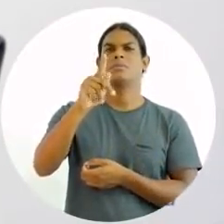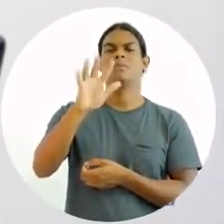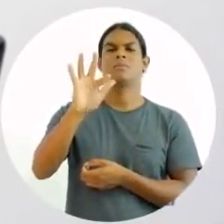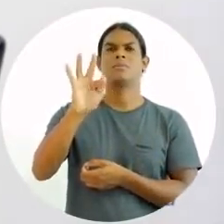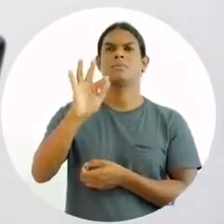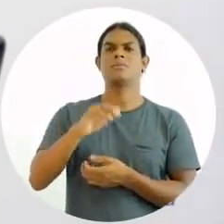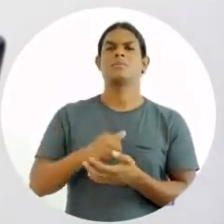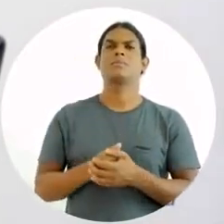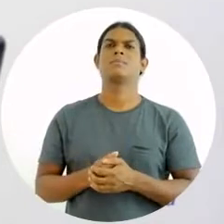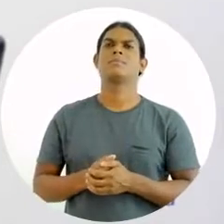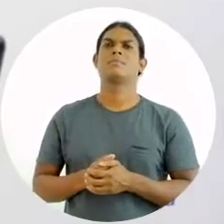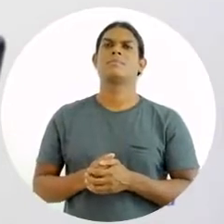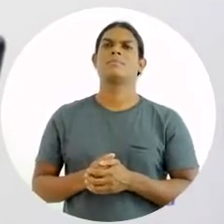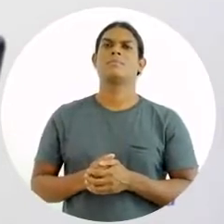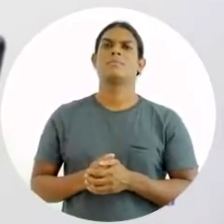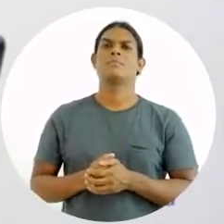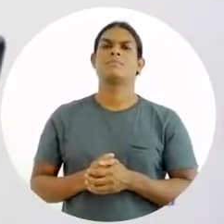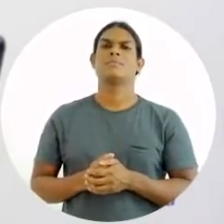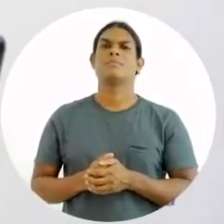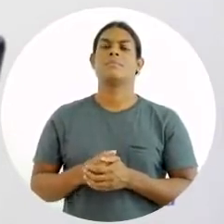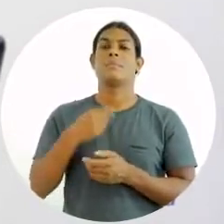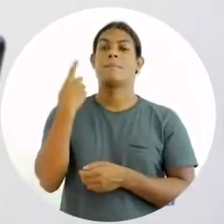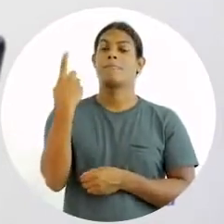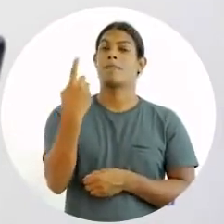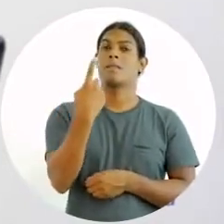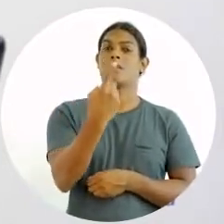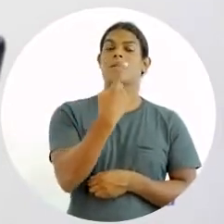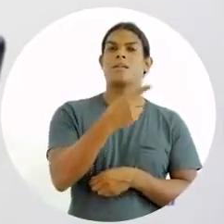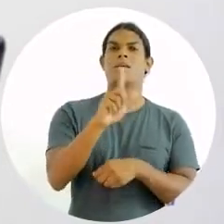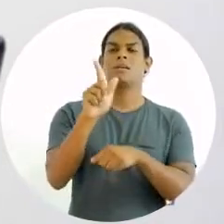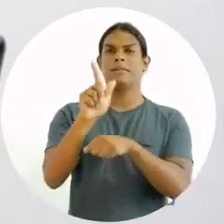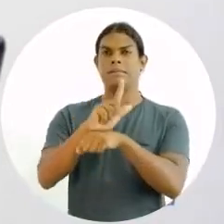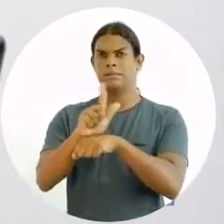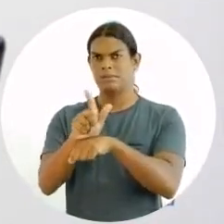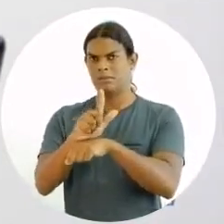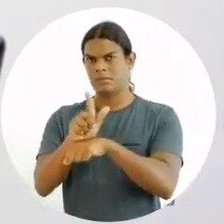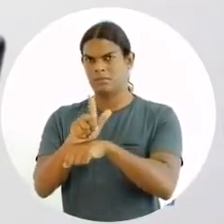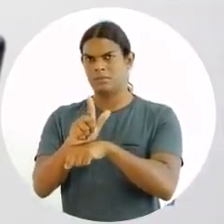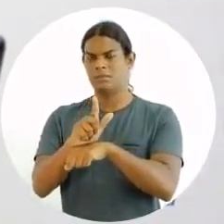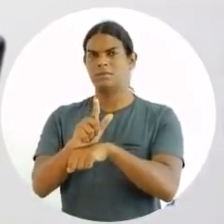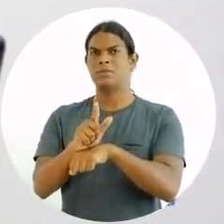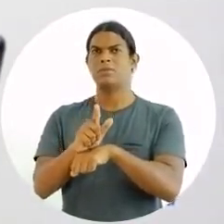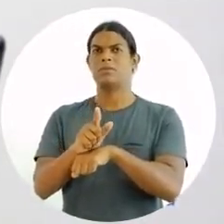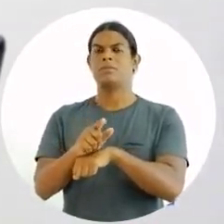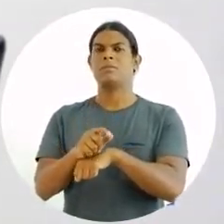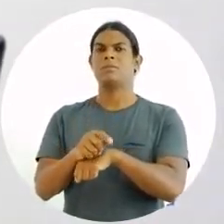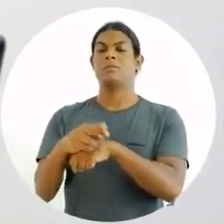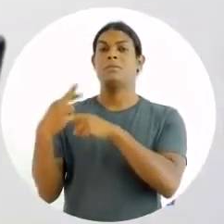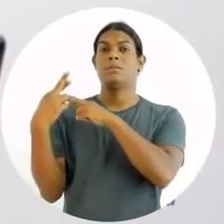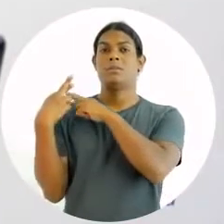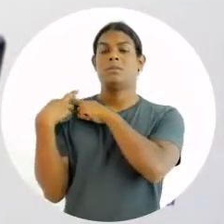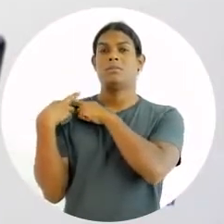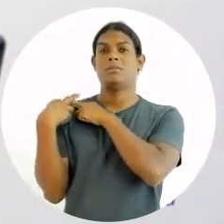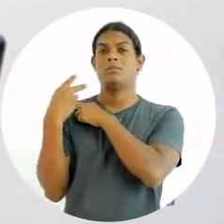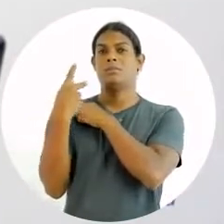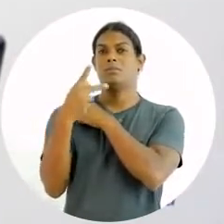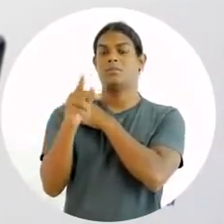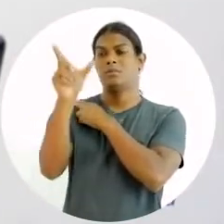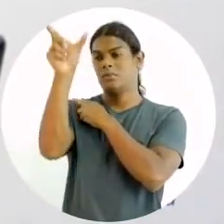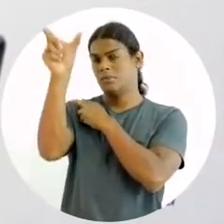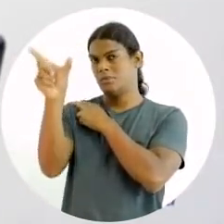responsabilidade de linha, cada gestor, ele é responsável pelo seu subordinado.